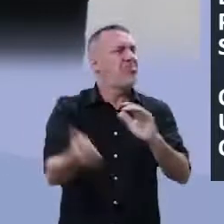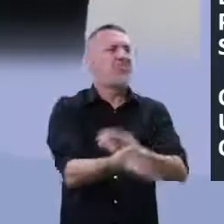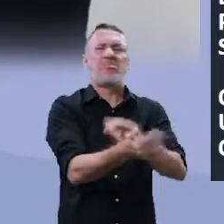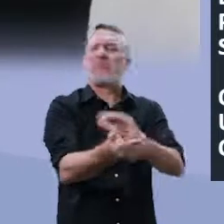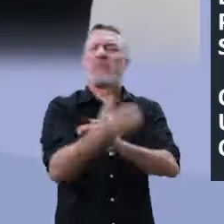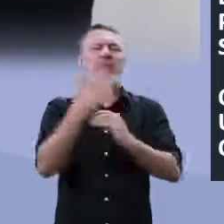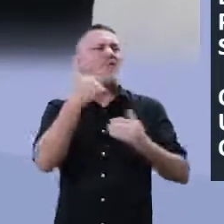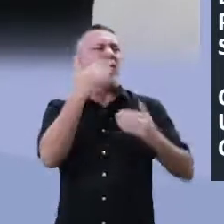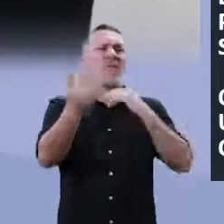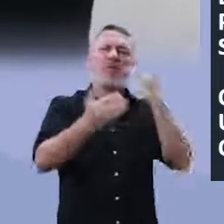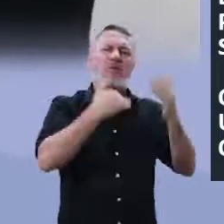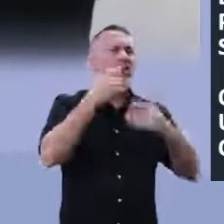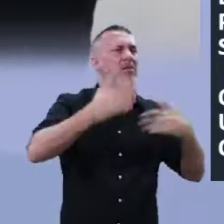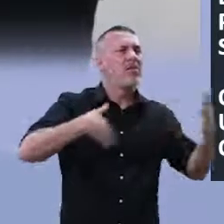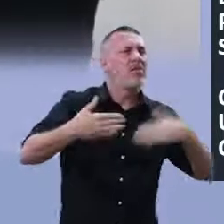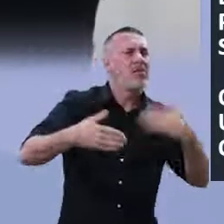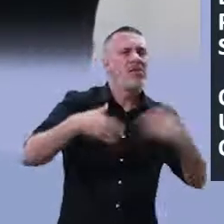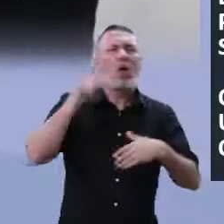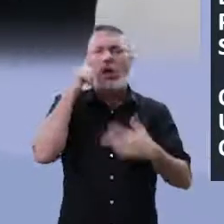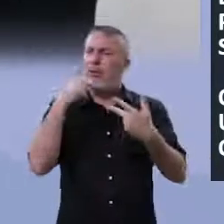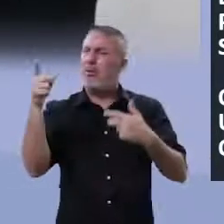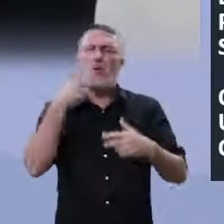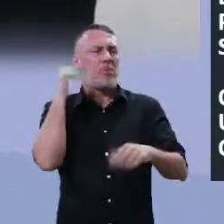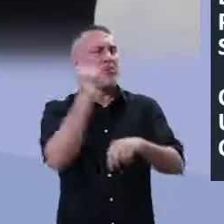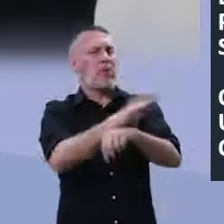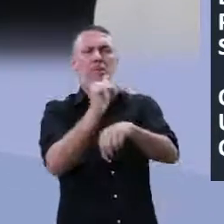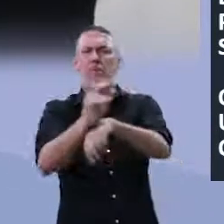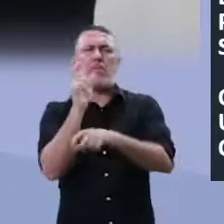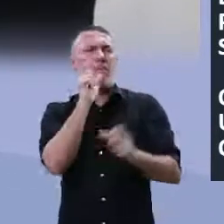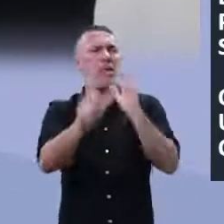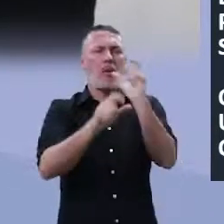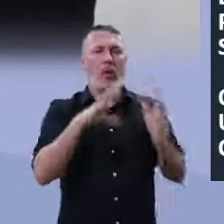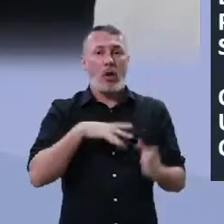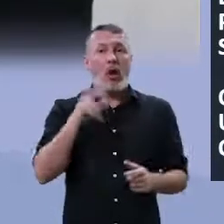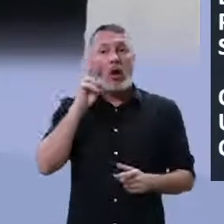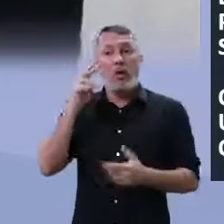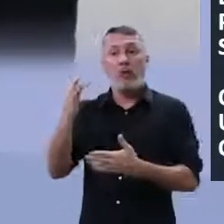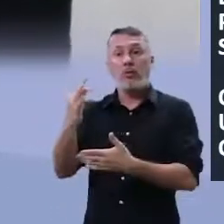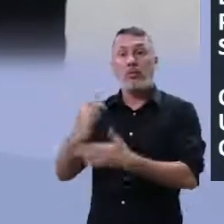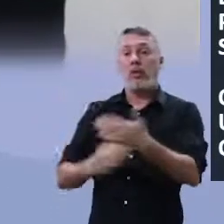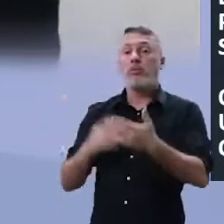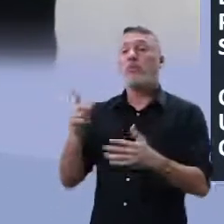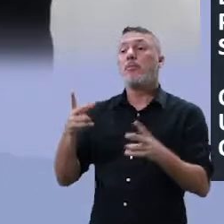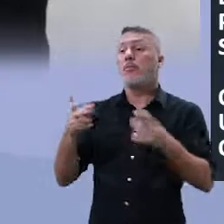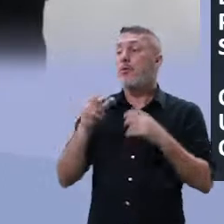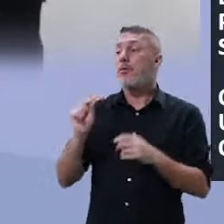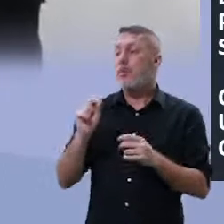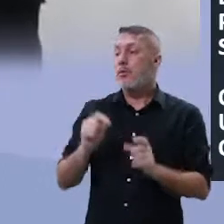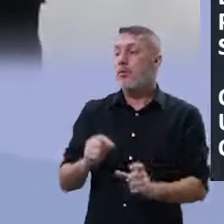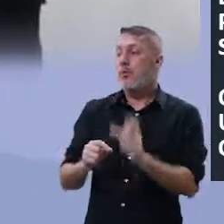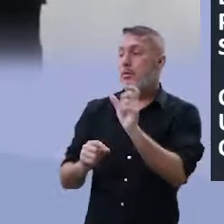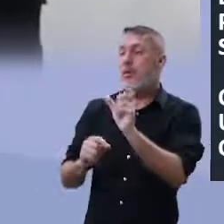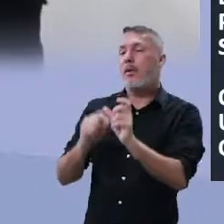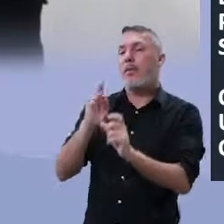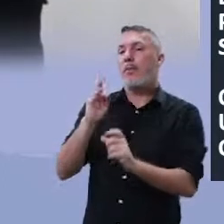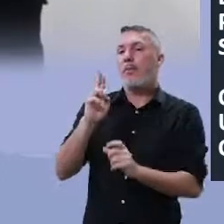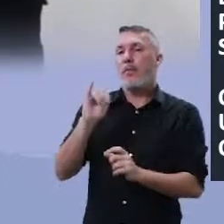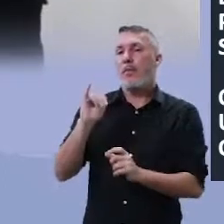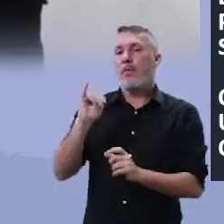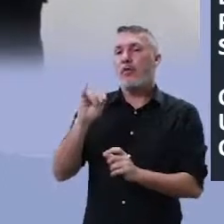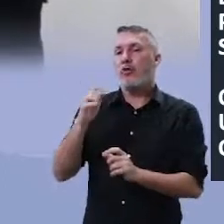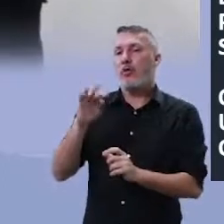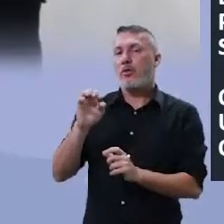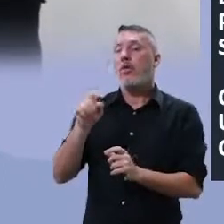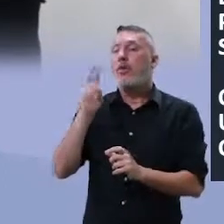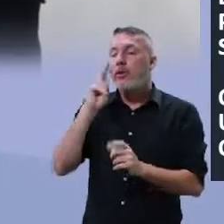do comércio, pessoas que ali no texto observe a palavra e vai chamar de brichote.